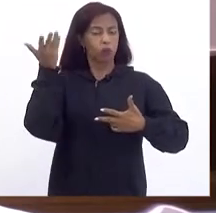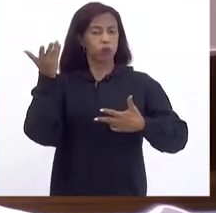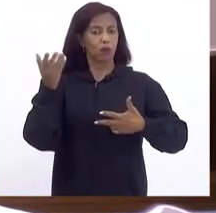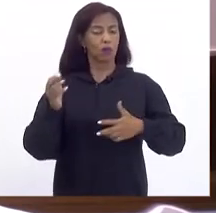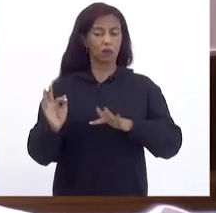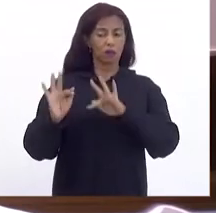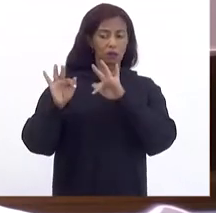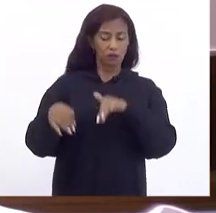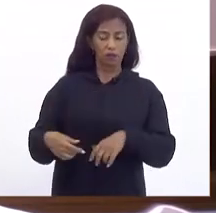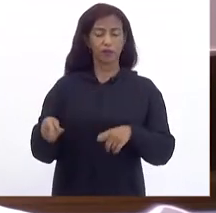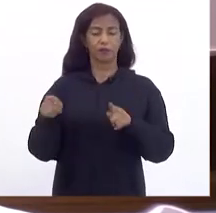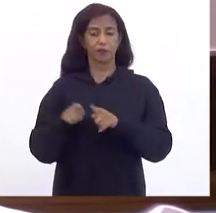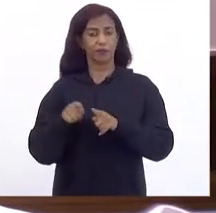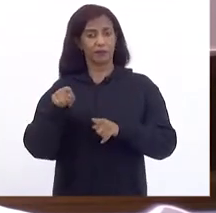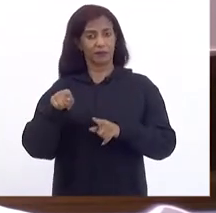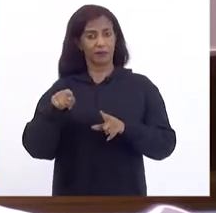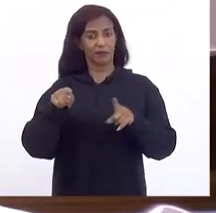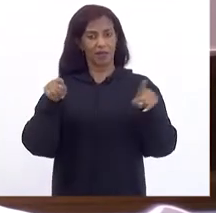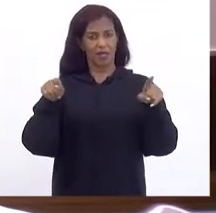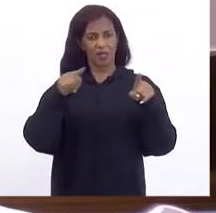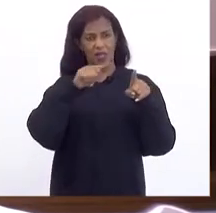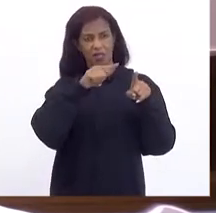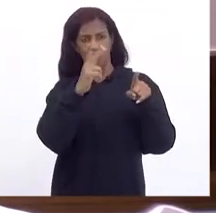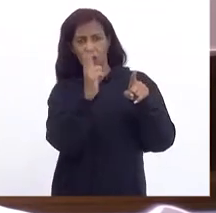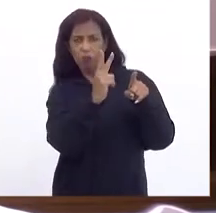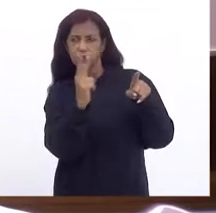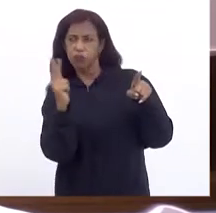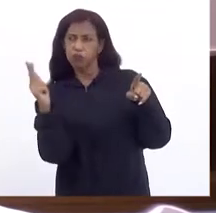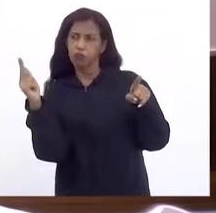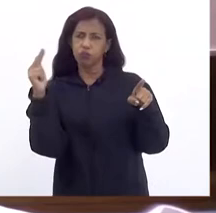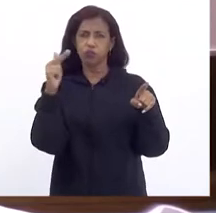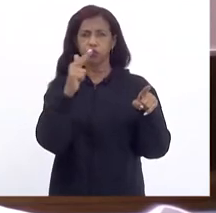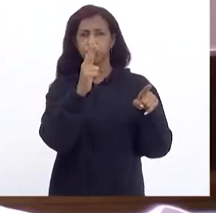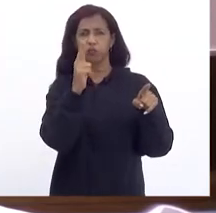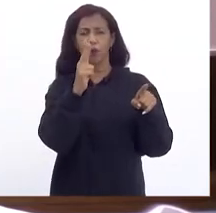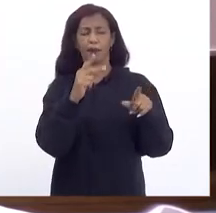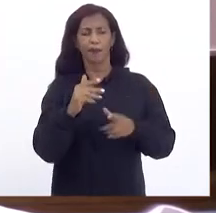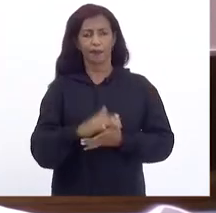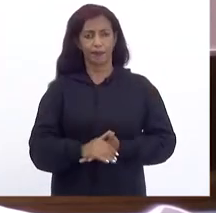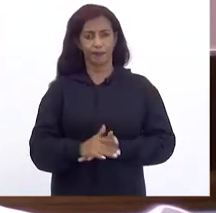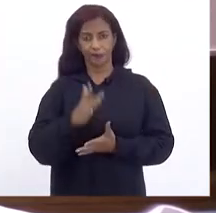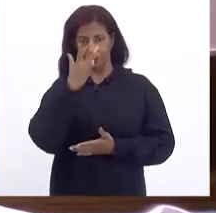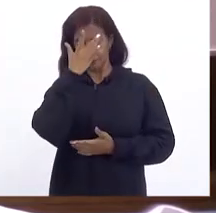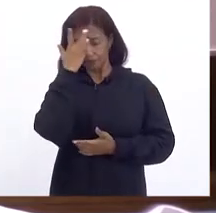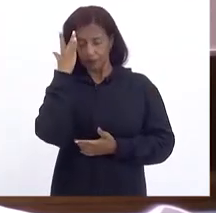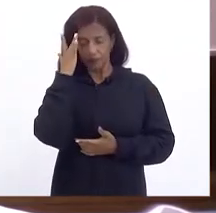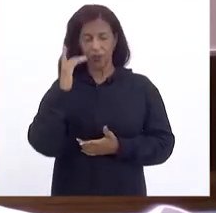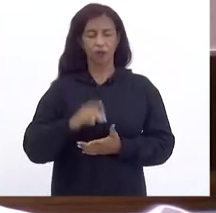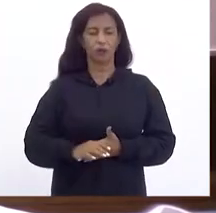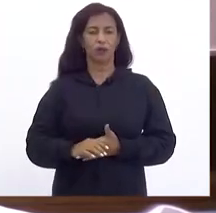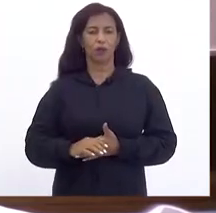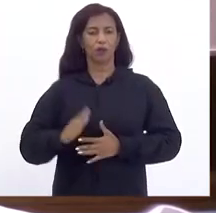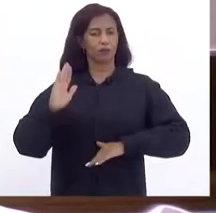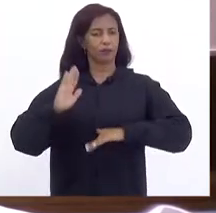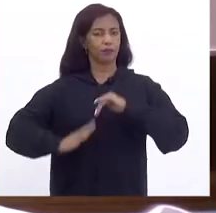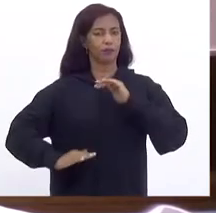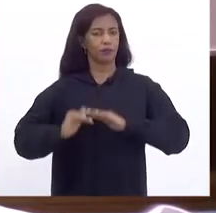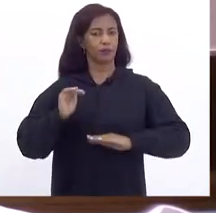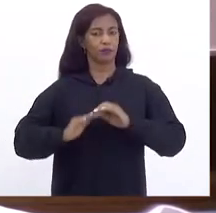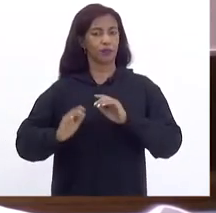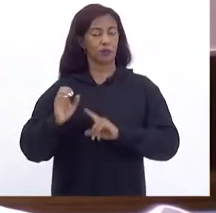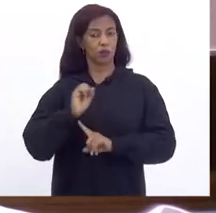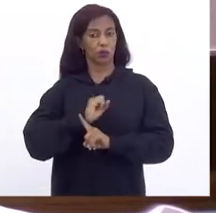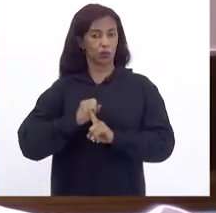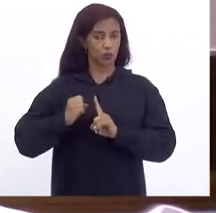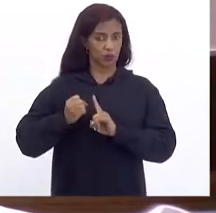finalmente Ainda nesse gráfico Secretário Zanetti Pessoal em cargos Sociais O senhor está